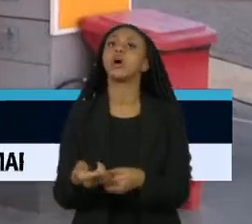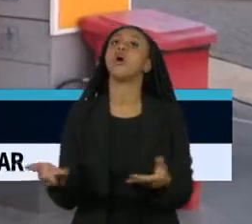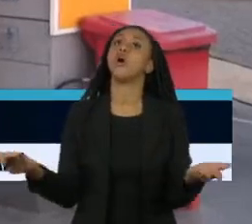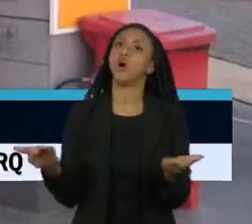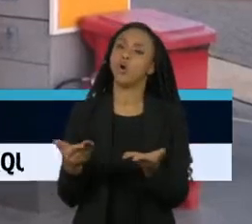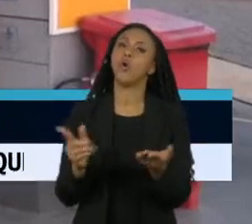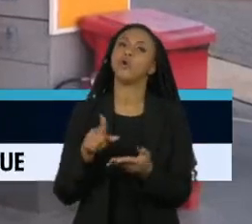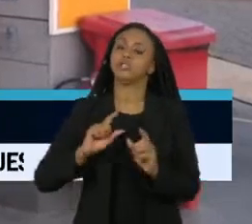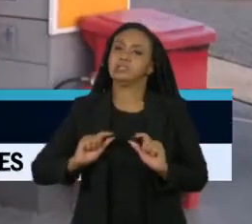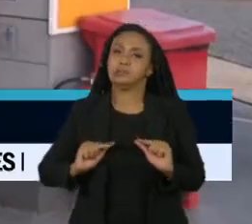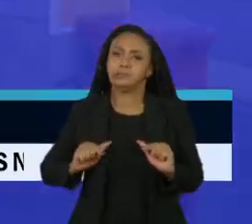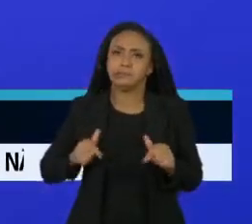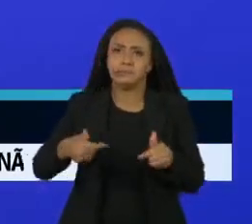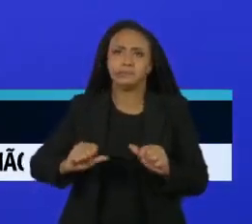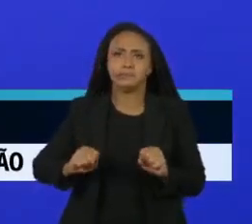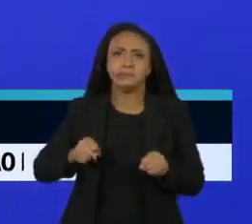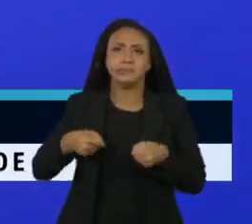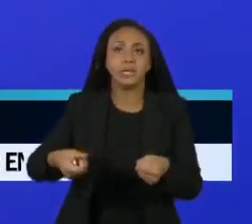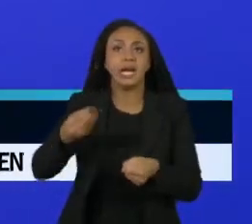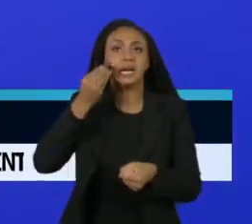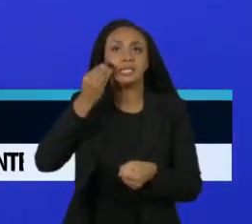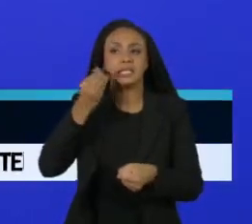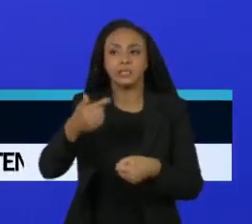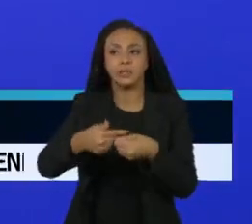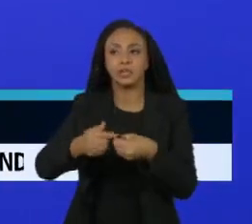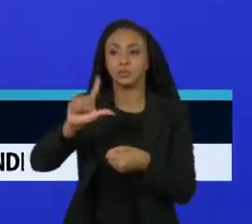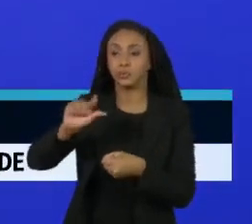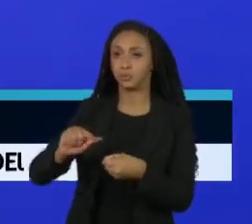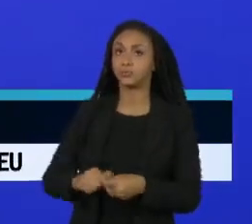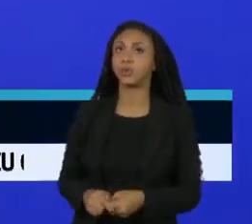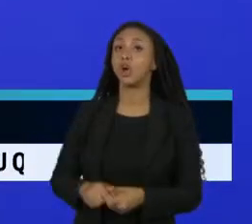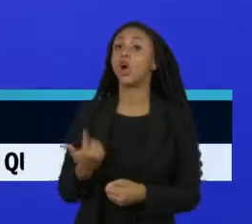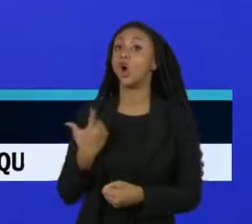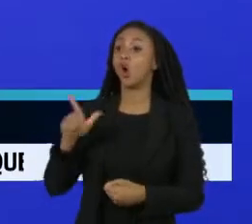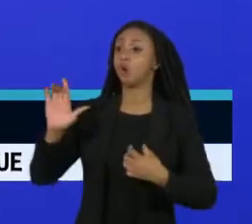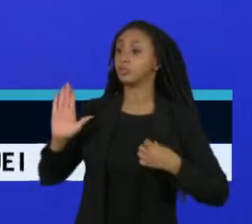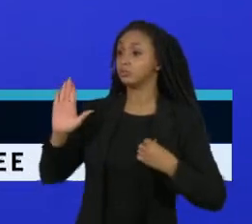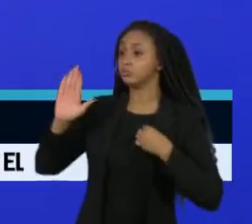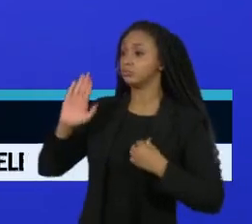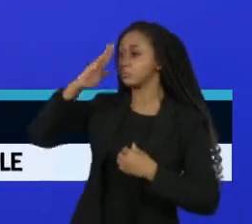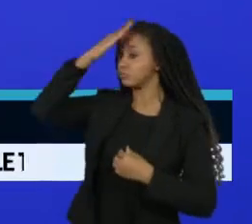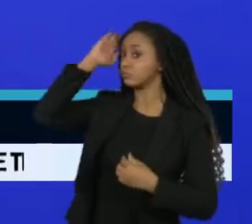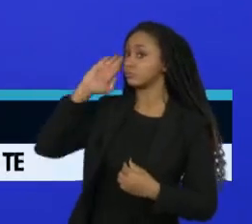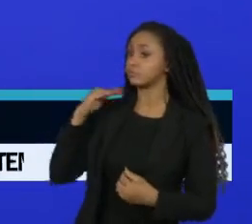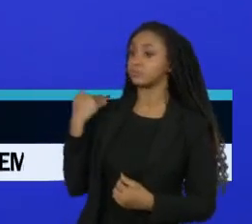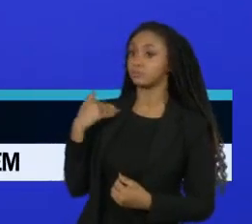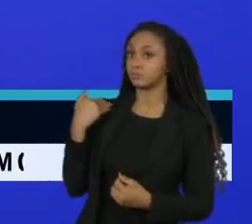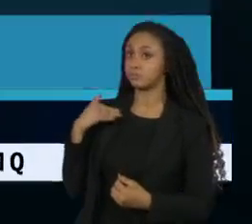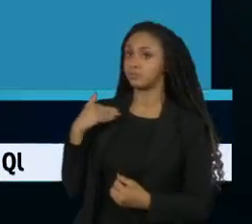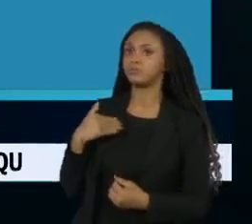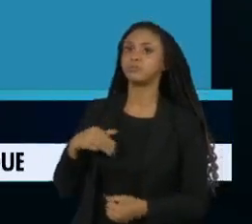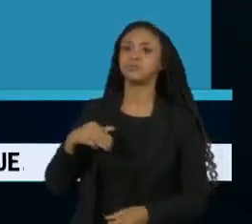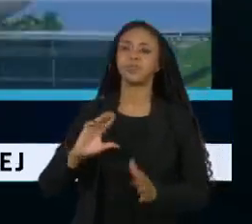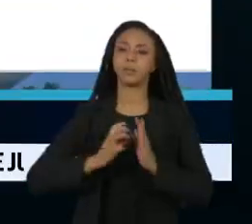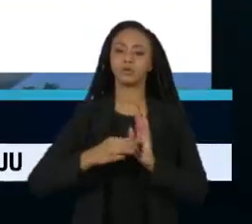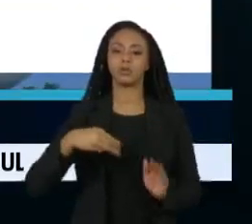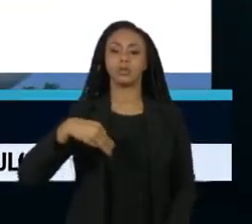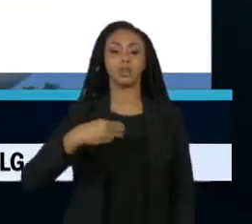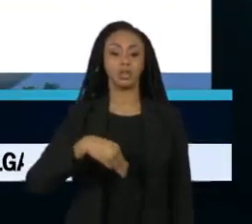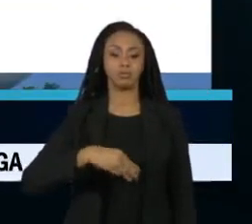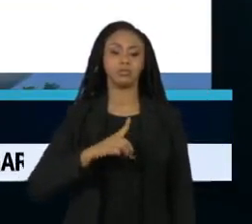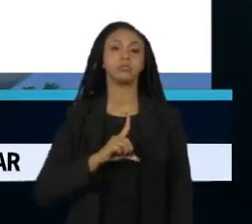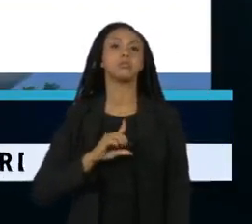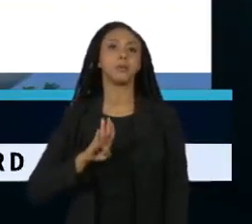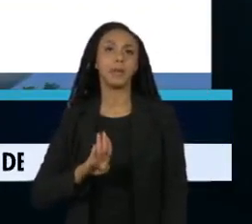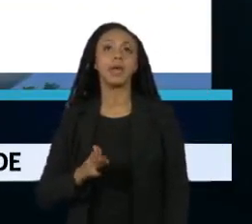custo da gasolina e do diesel. Outro nome da chamada terceira via, a senadora Simone Tebet, do MDB, quer um programa de